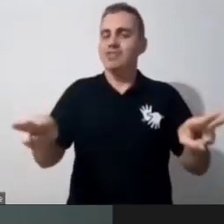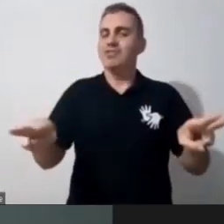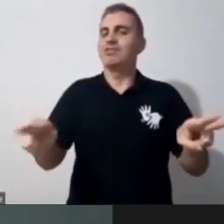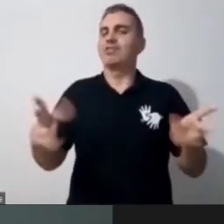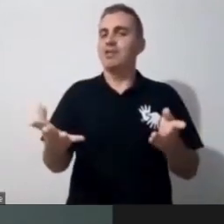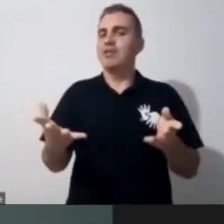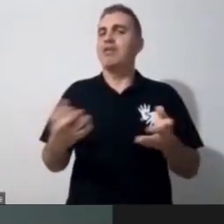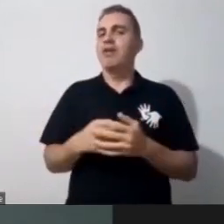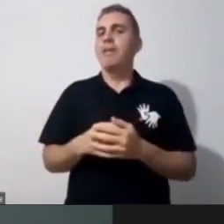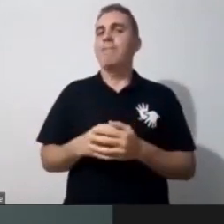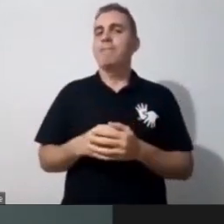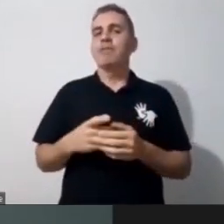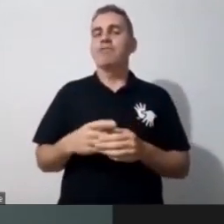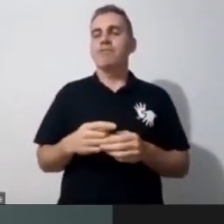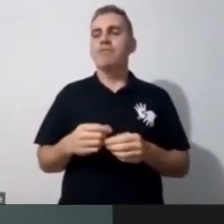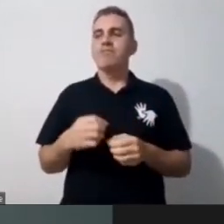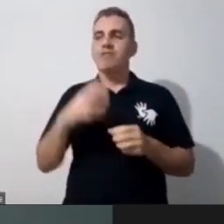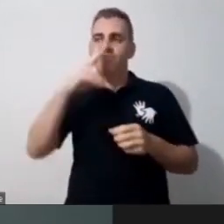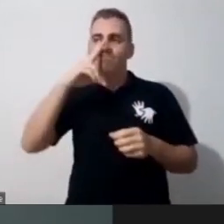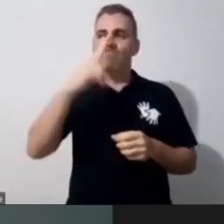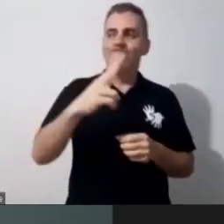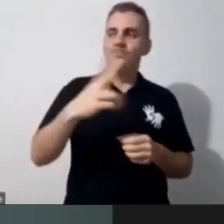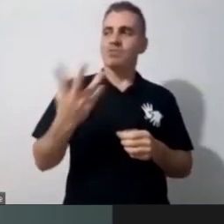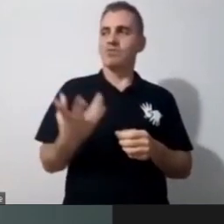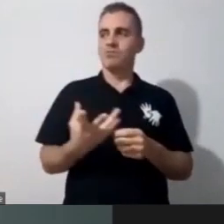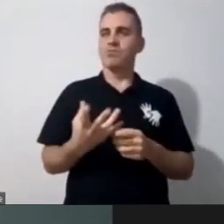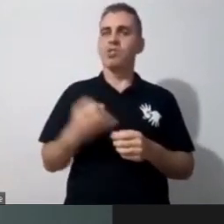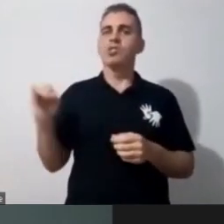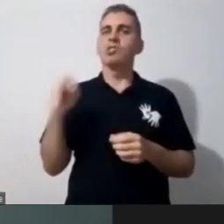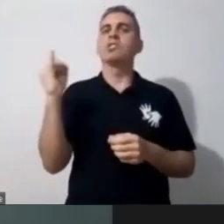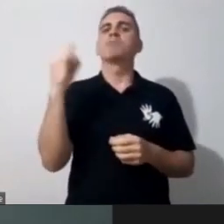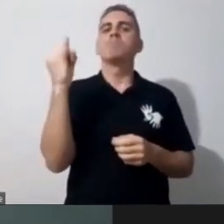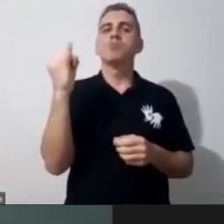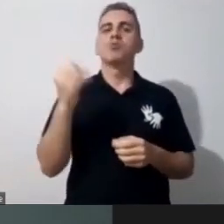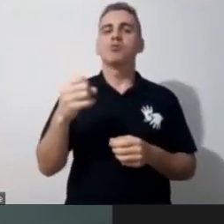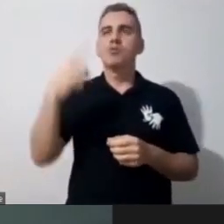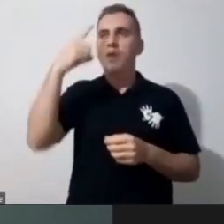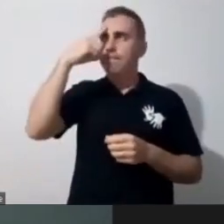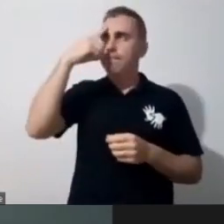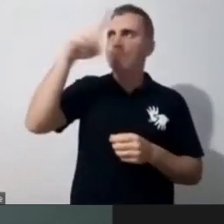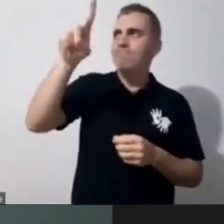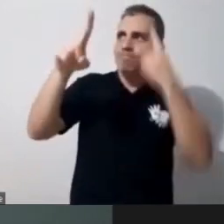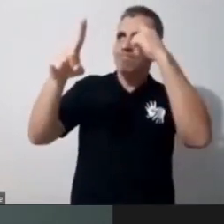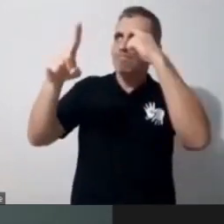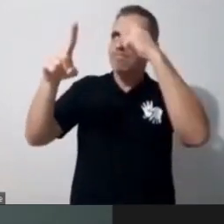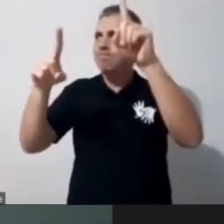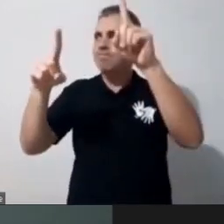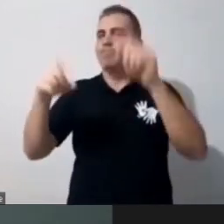mais forte, né? Mais gritante, assim, no nosso pensar, no repensar de todos os dias de professor.